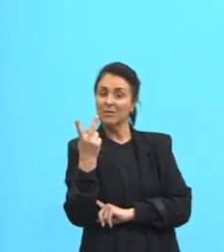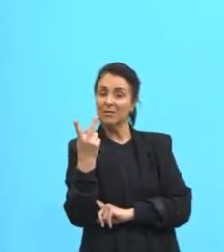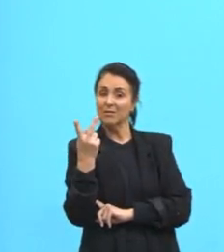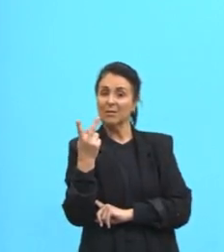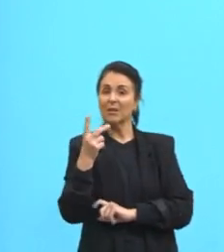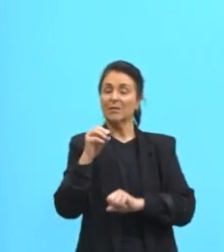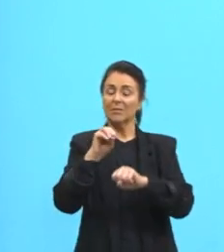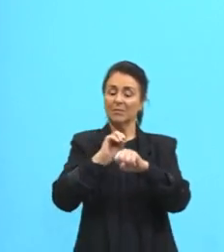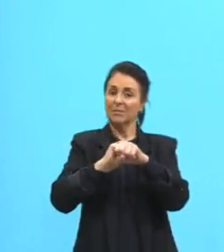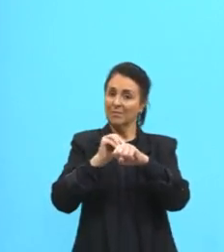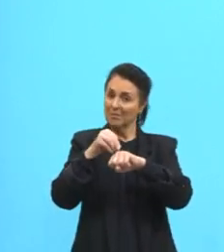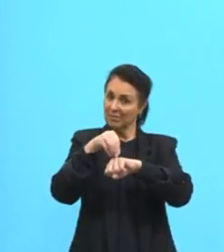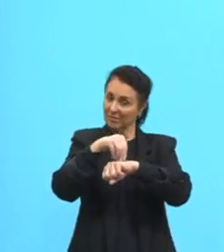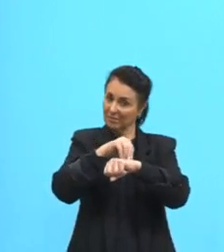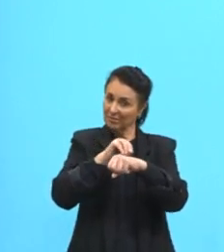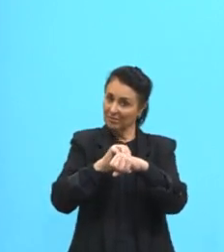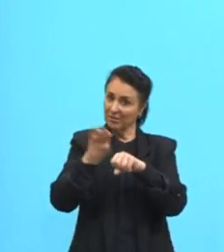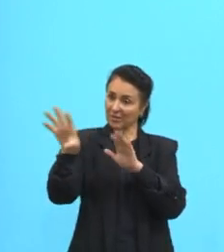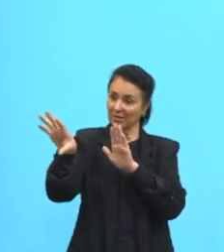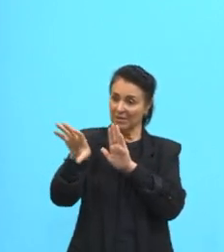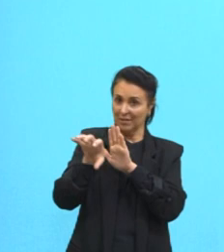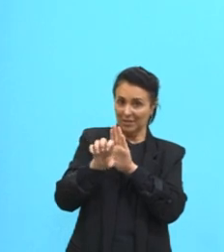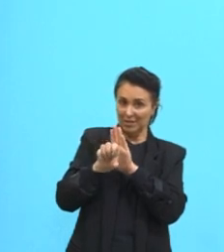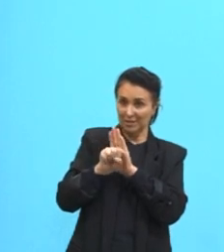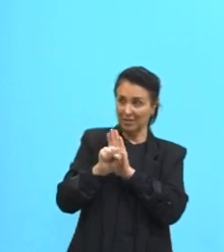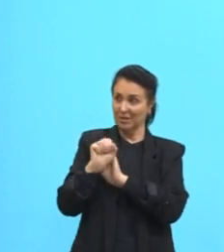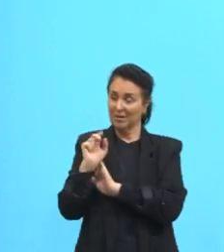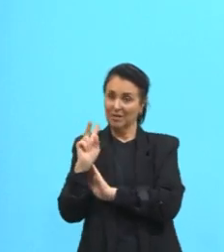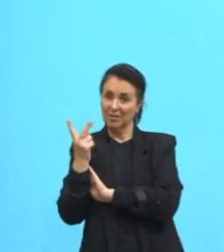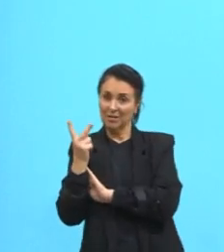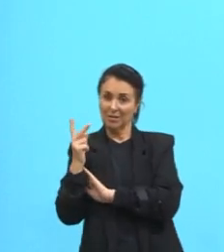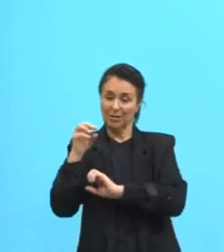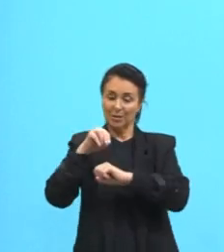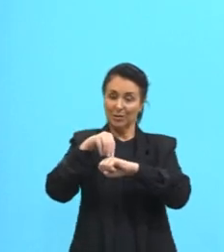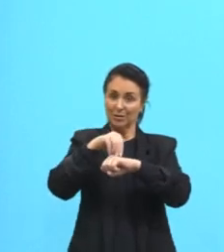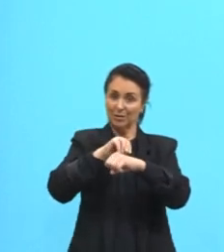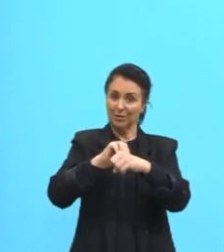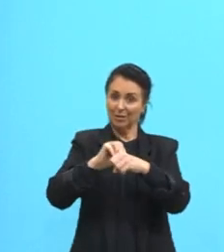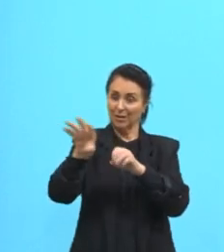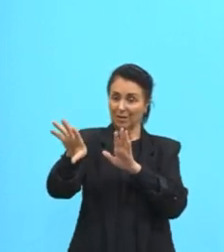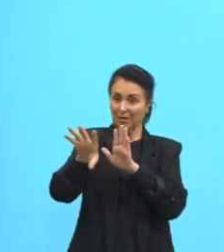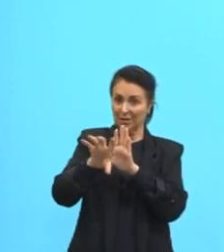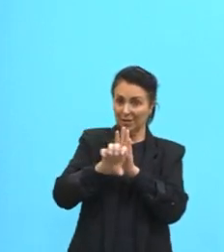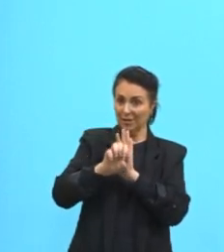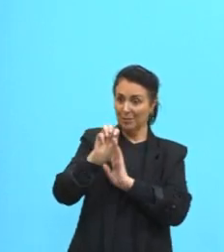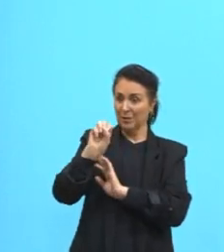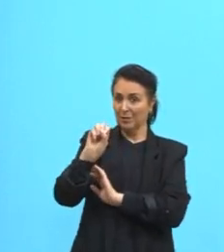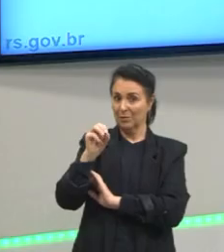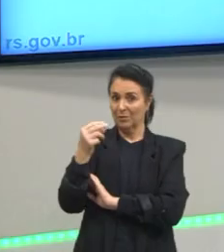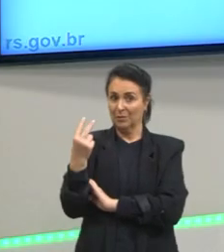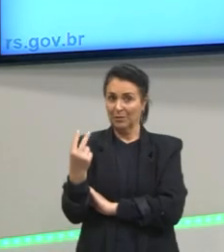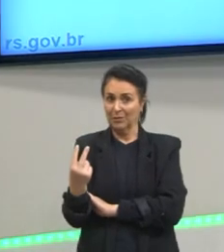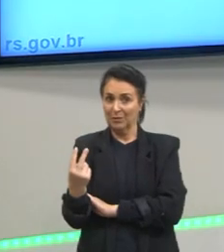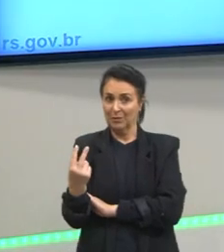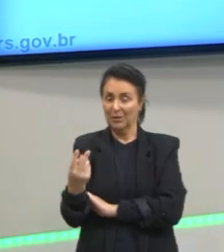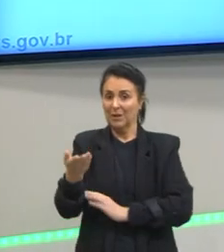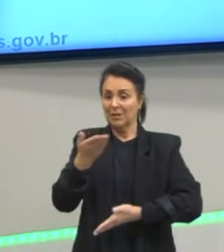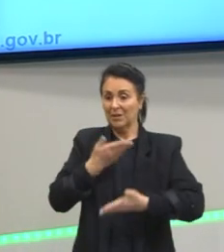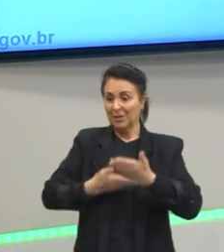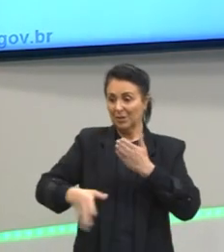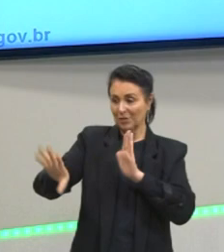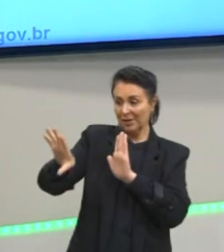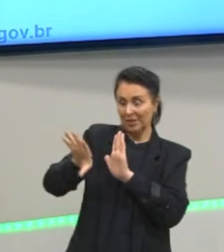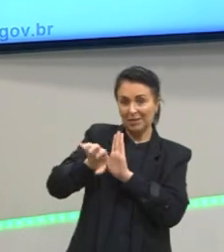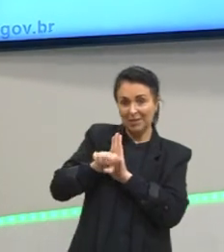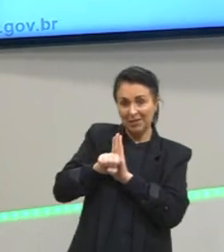moléculas que vão ser atraídas pelo hidrogênio e vão ter moléculas que vão ser atraídas pelo oxigênio. Essa interação de atrair